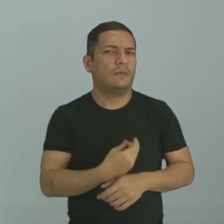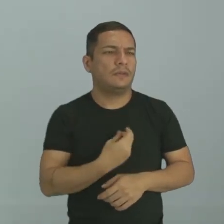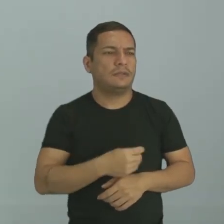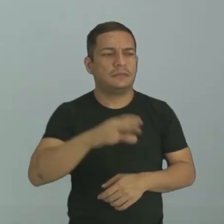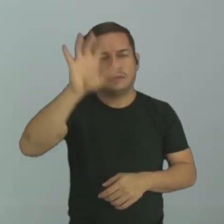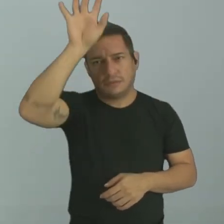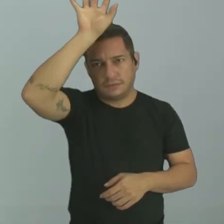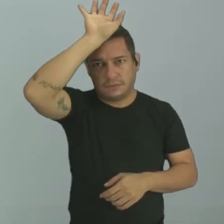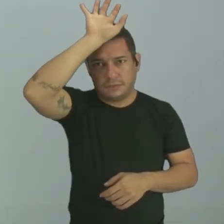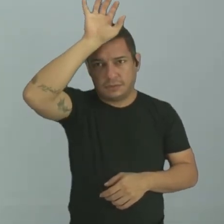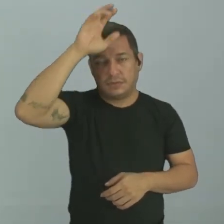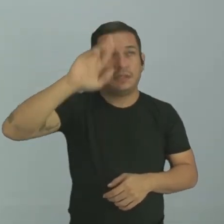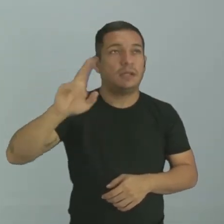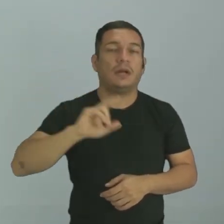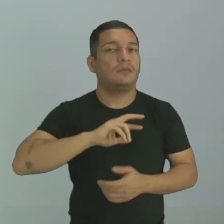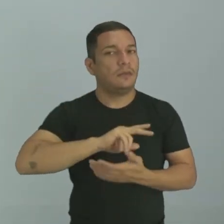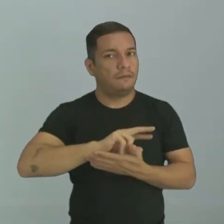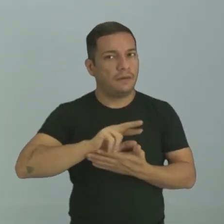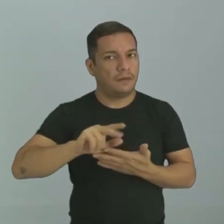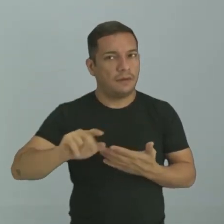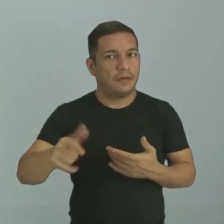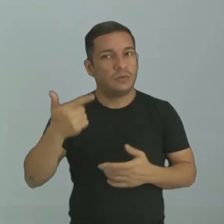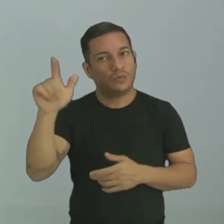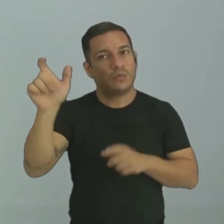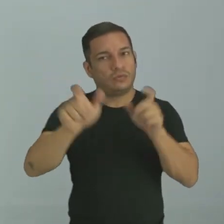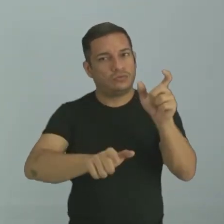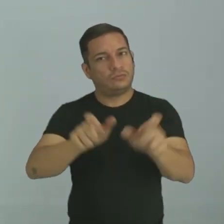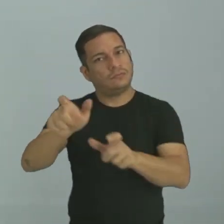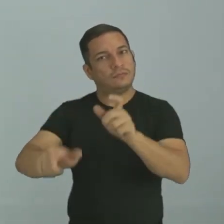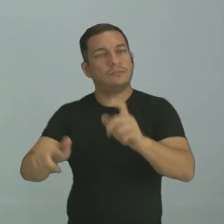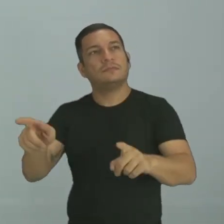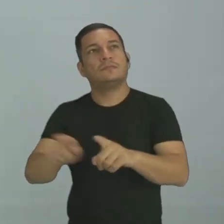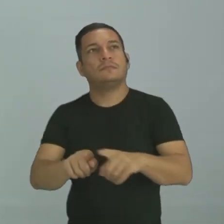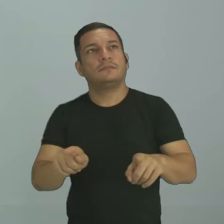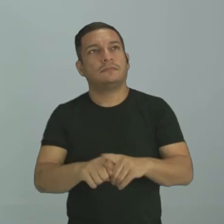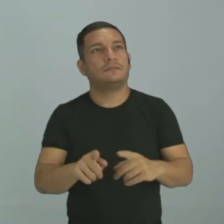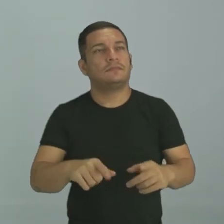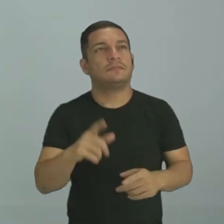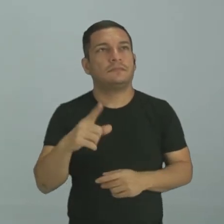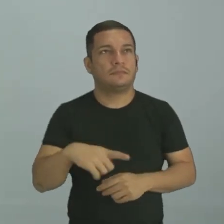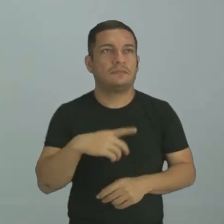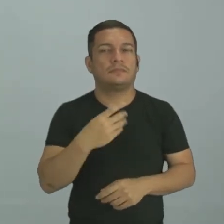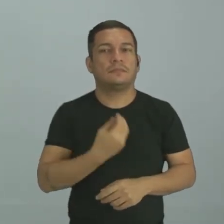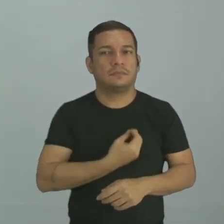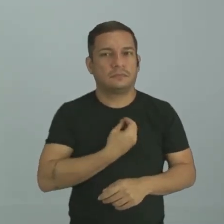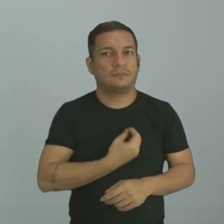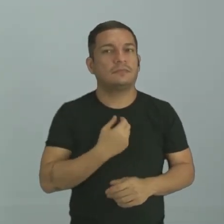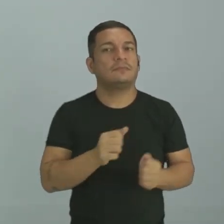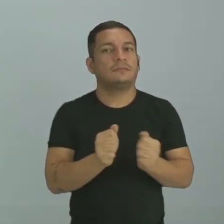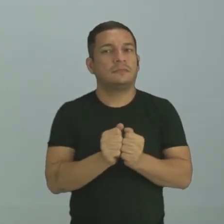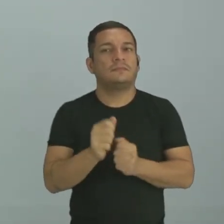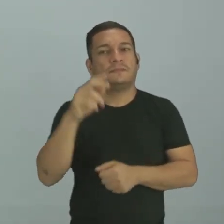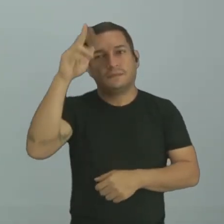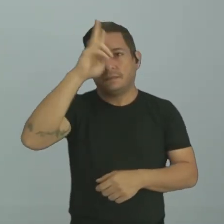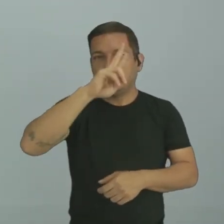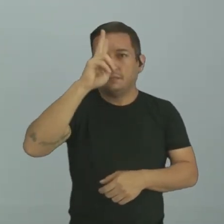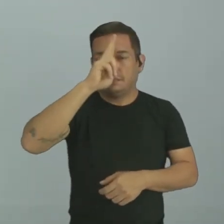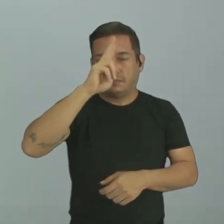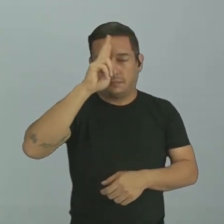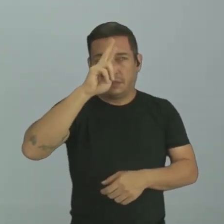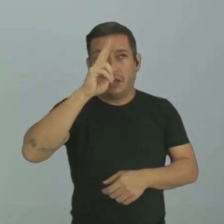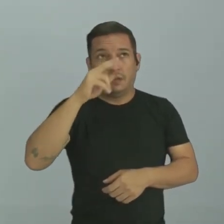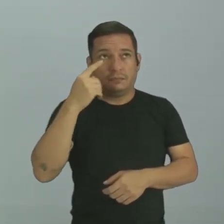Não. Tem vários e vários outros personagens que trabalham junto com ele, dentro da historinha.